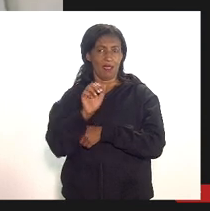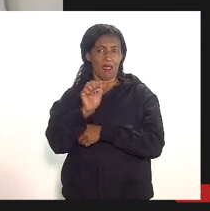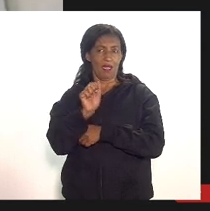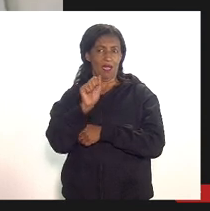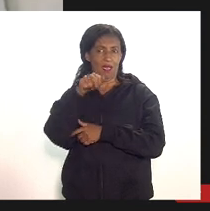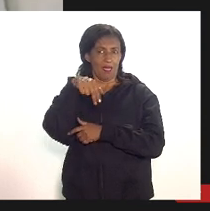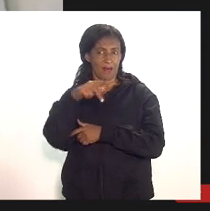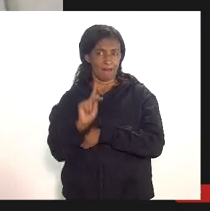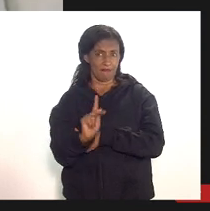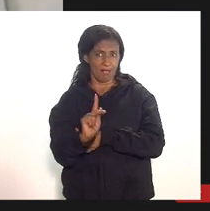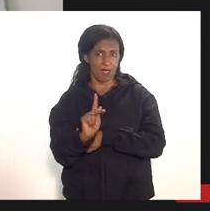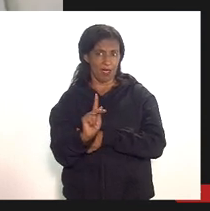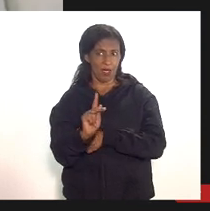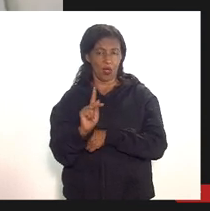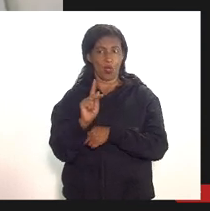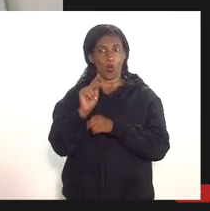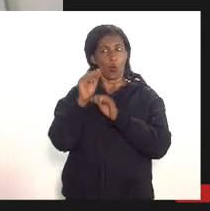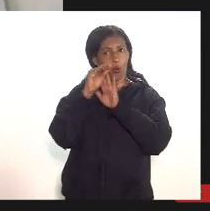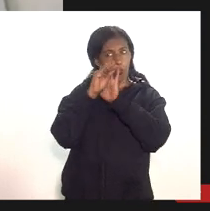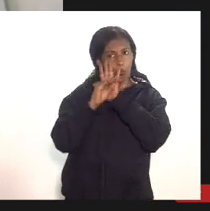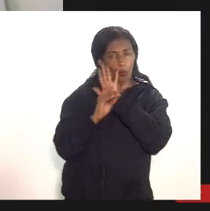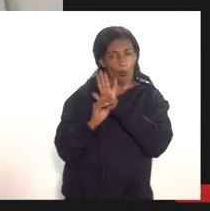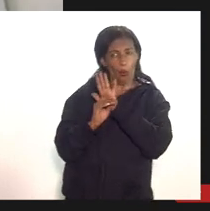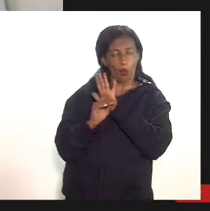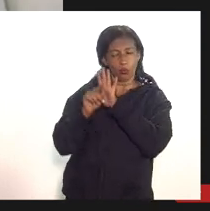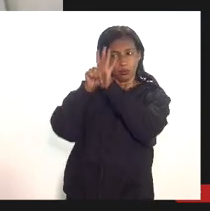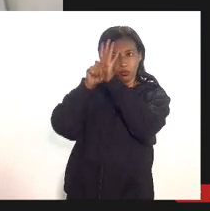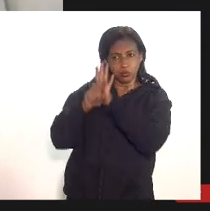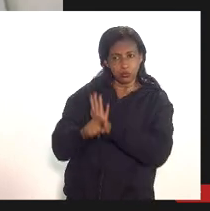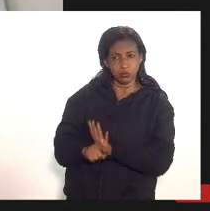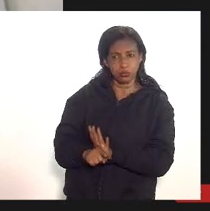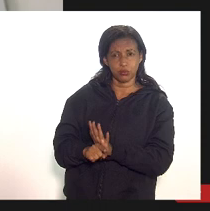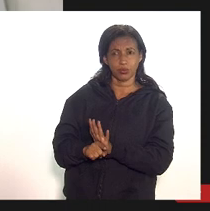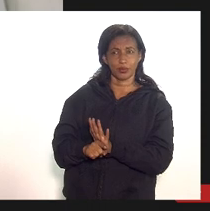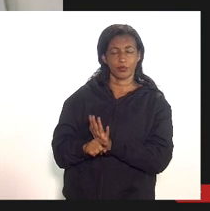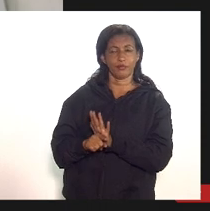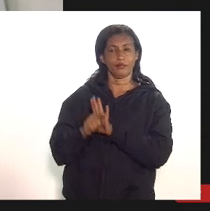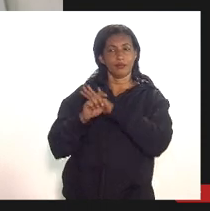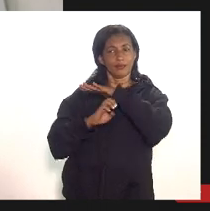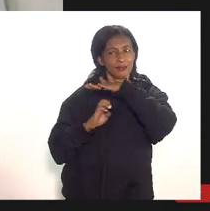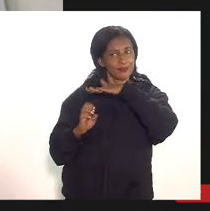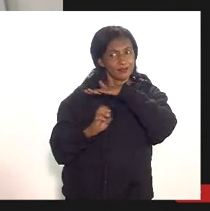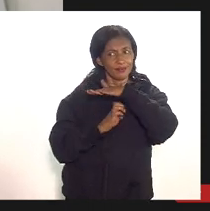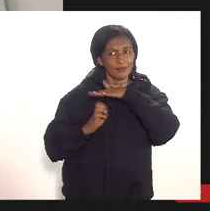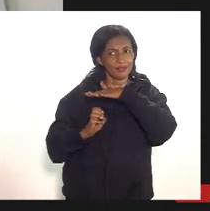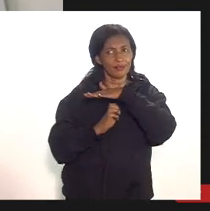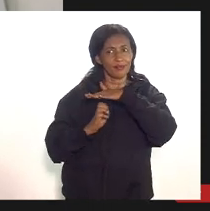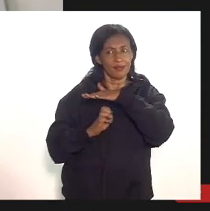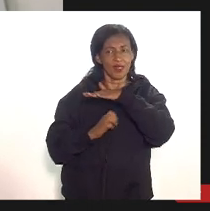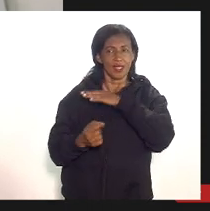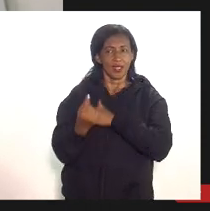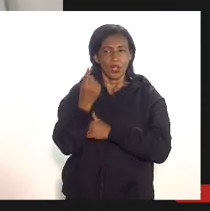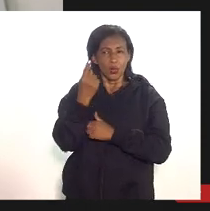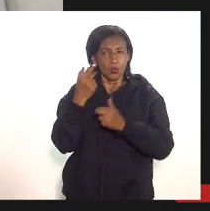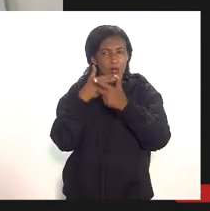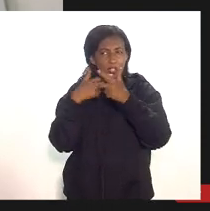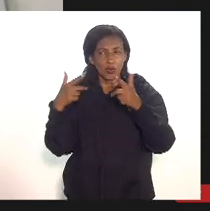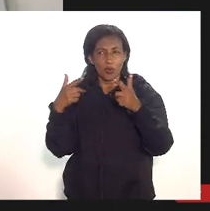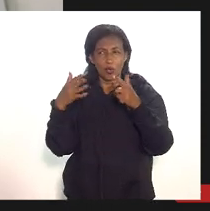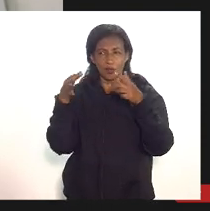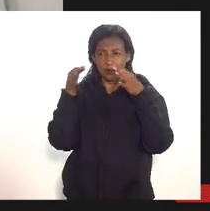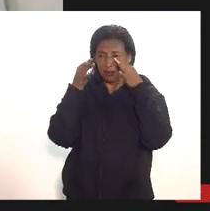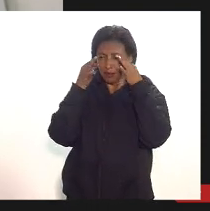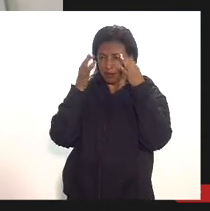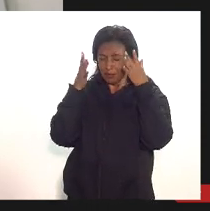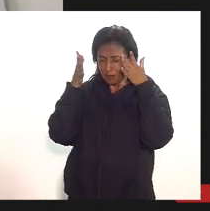como órgão fiscalizador dessas concessionárias e uma das coisas que me chamou a atenção